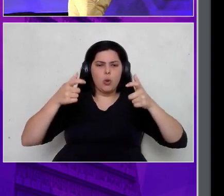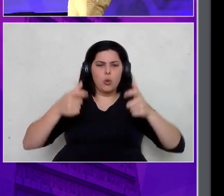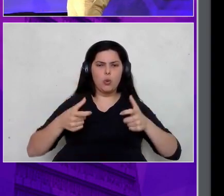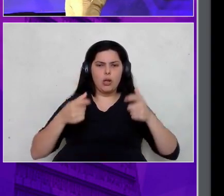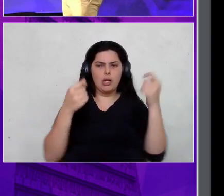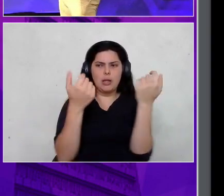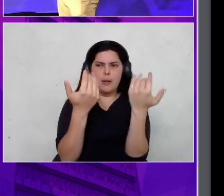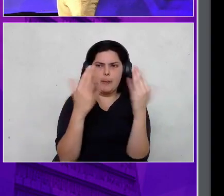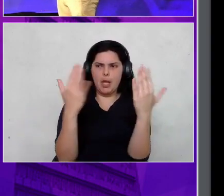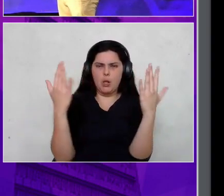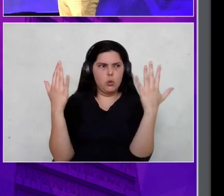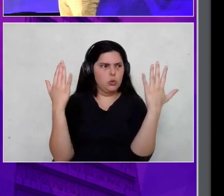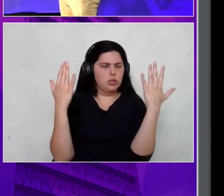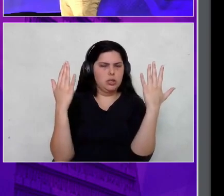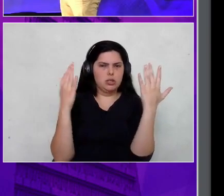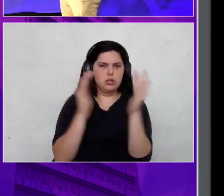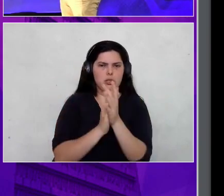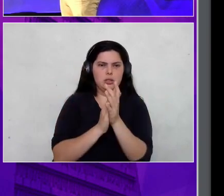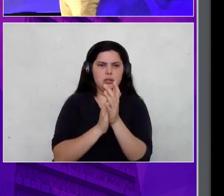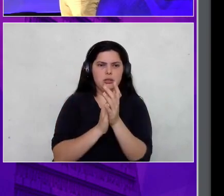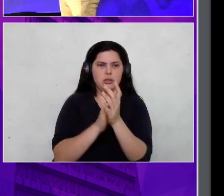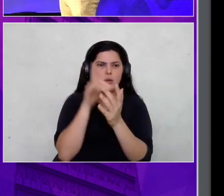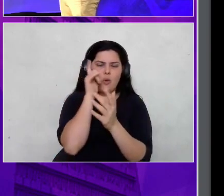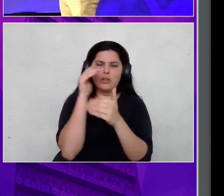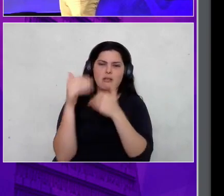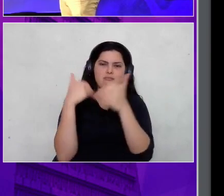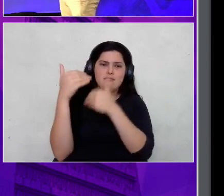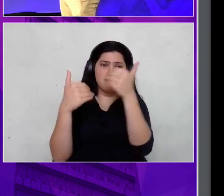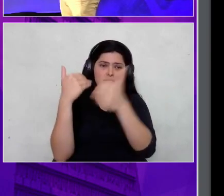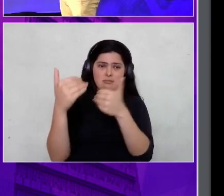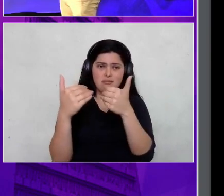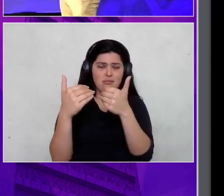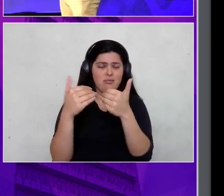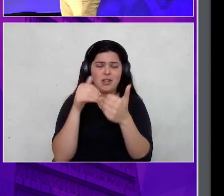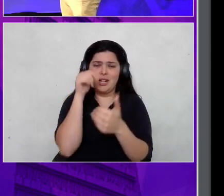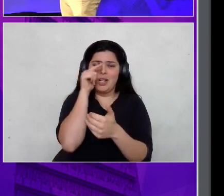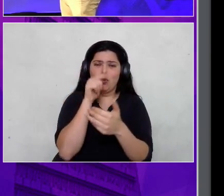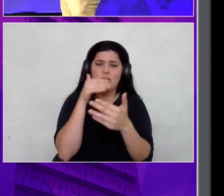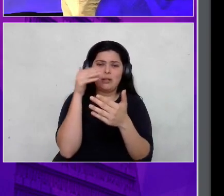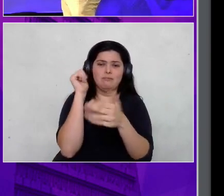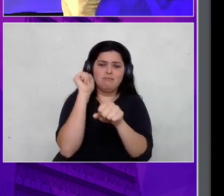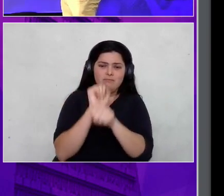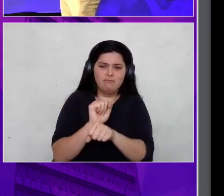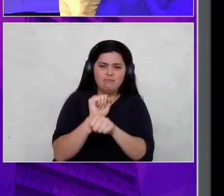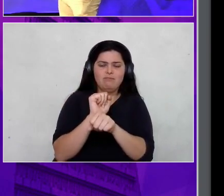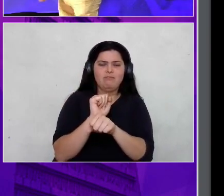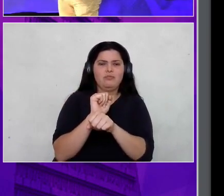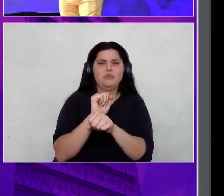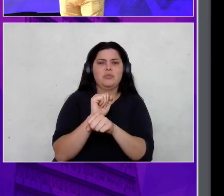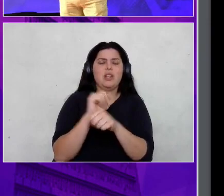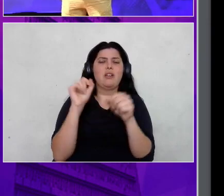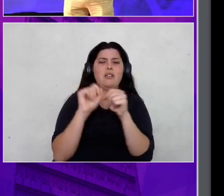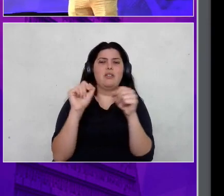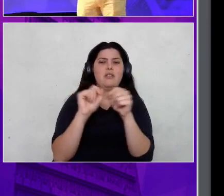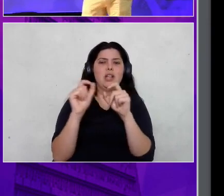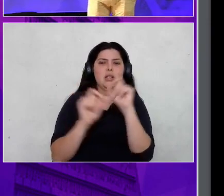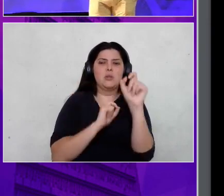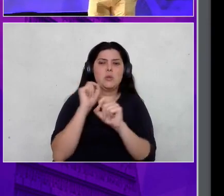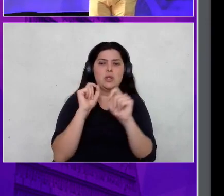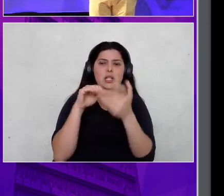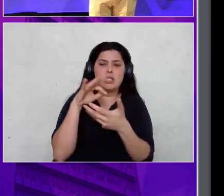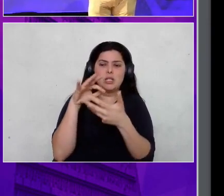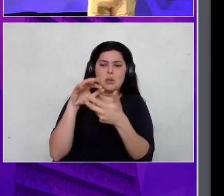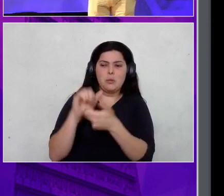Isso aqui impede a gente de crescer. Isso aqui impede a gente de fazer transição de carreira. Isso aqui coloca a gente nesse mundinho que eu vivia,